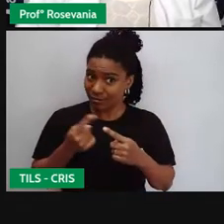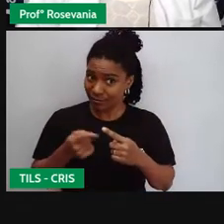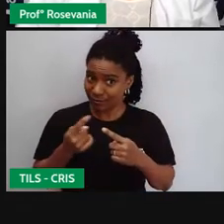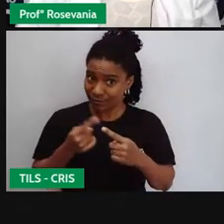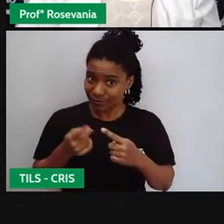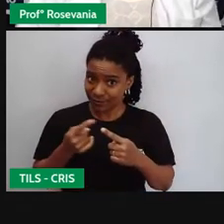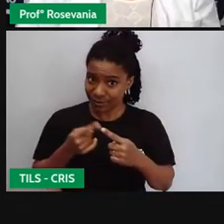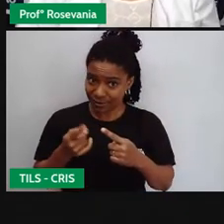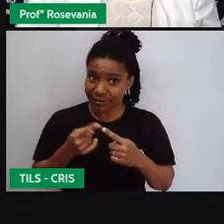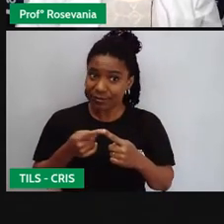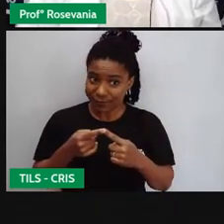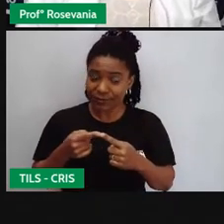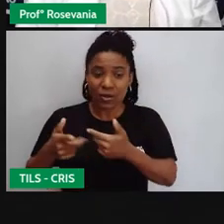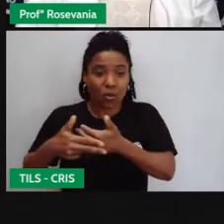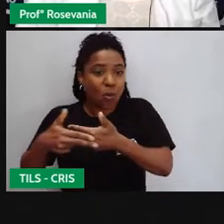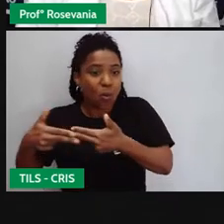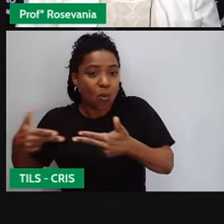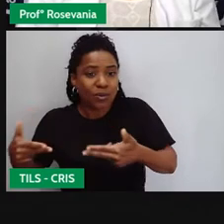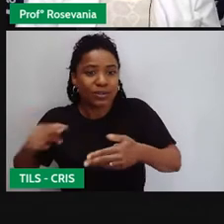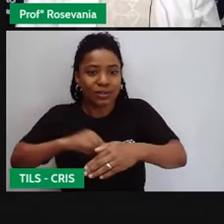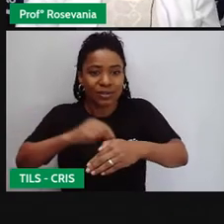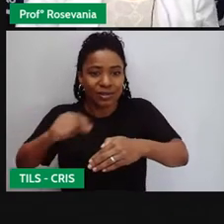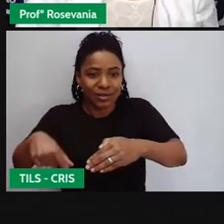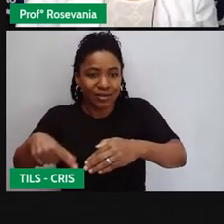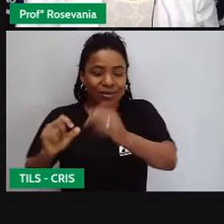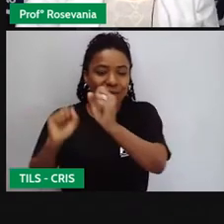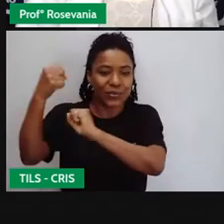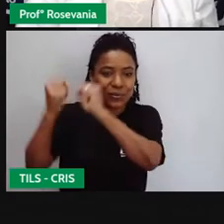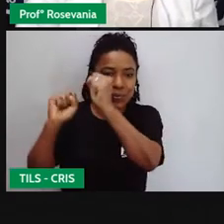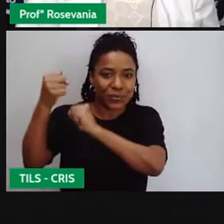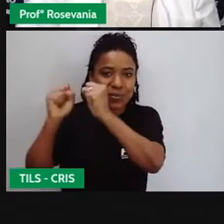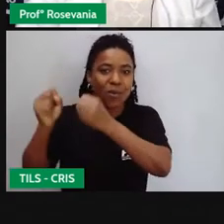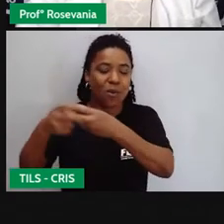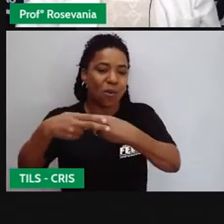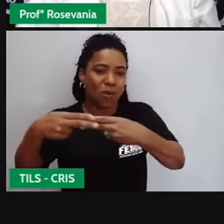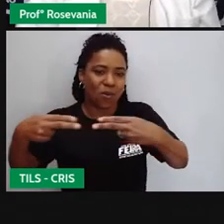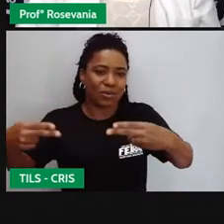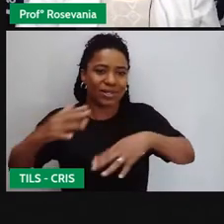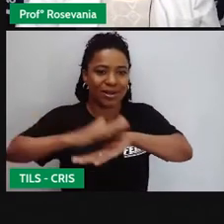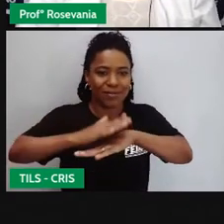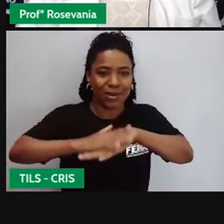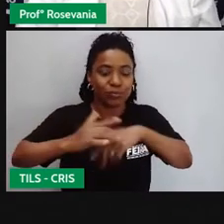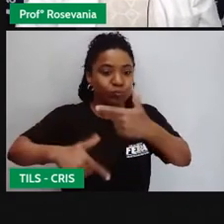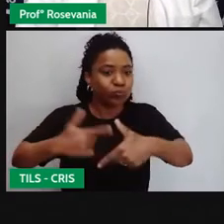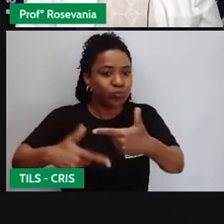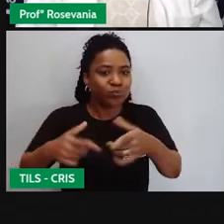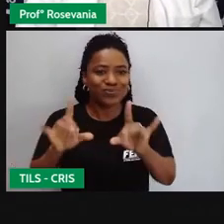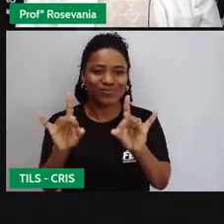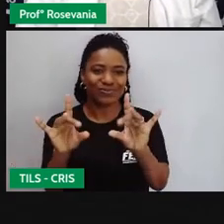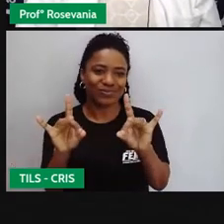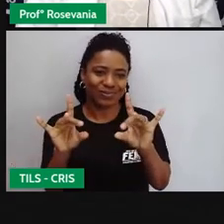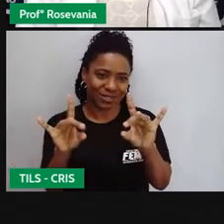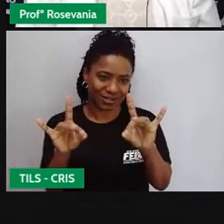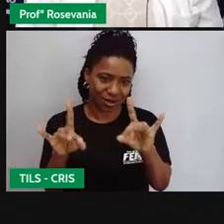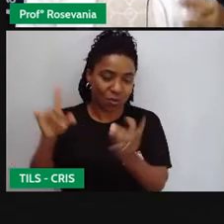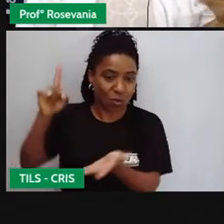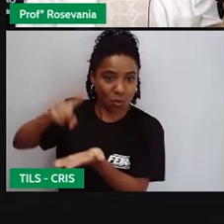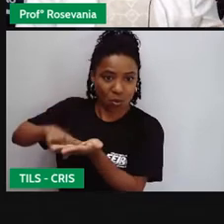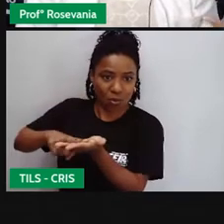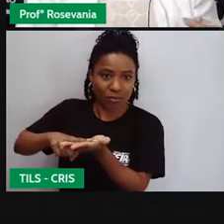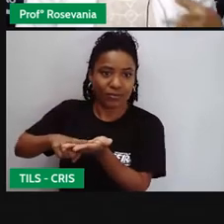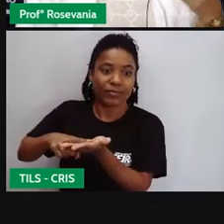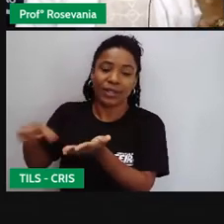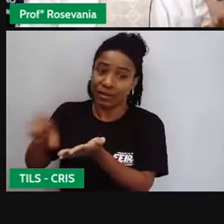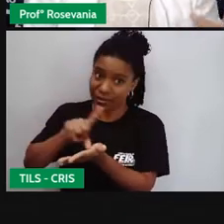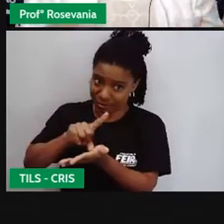fornecimento de insumos, máquinas e equipamentos e serviços especializados. Então, o que que tem? Eu